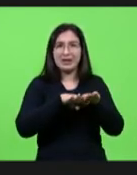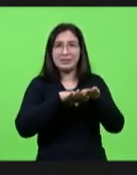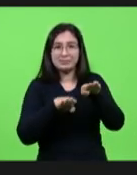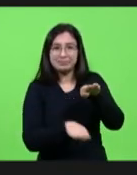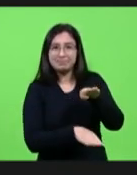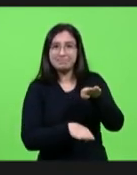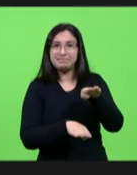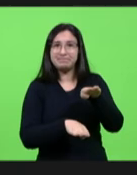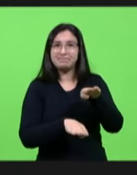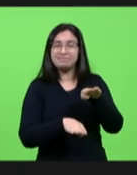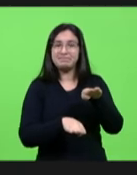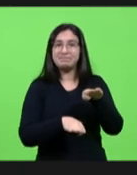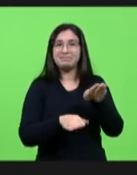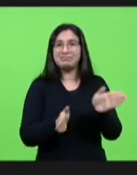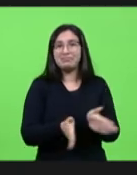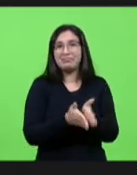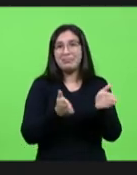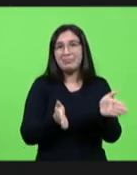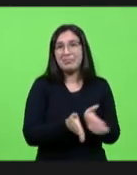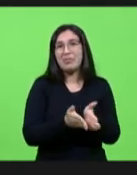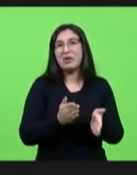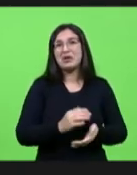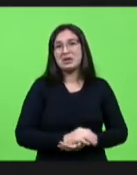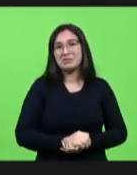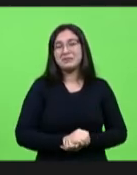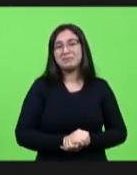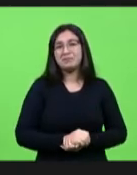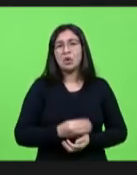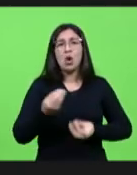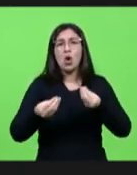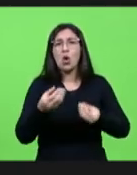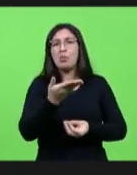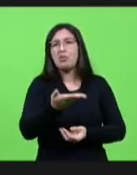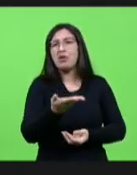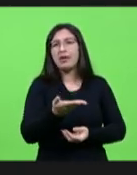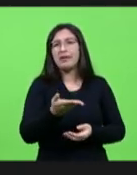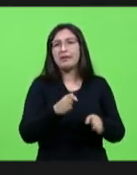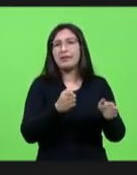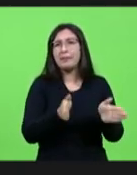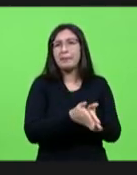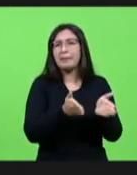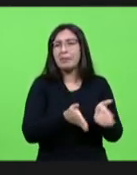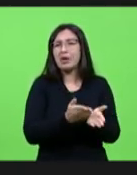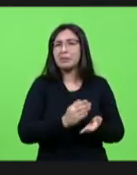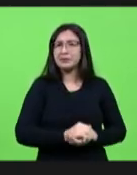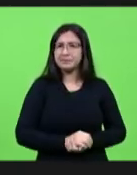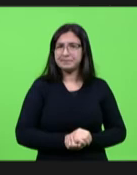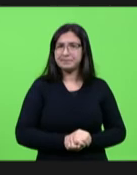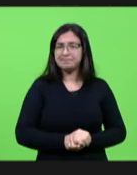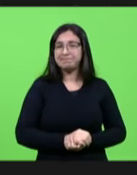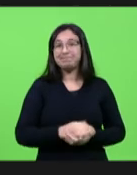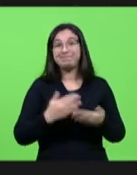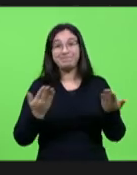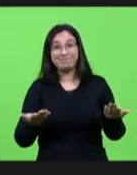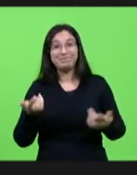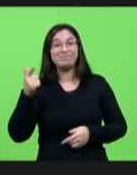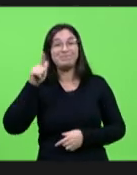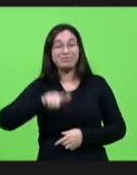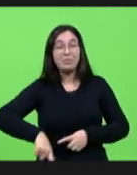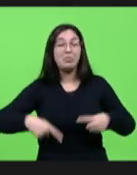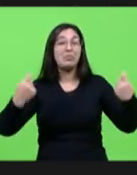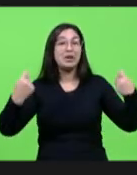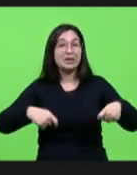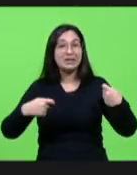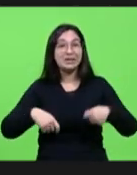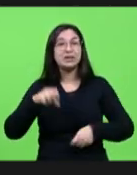da pobreza como está esse usuário então mais uma vez precisamos